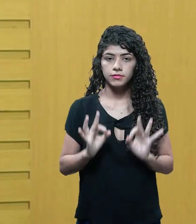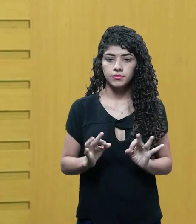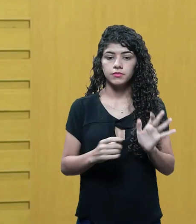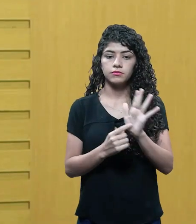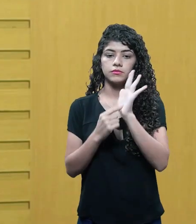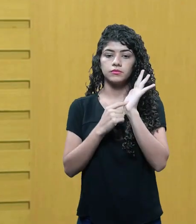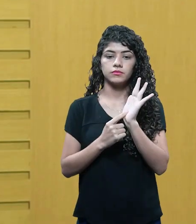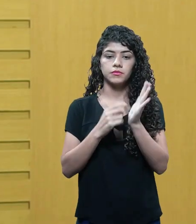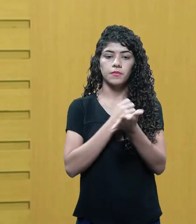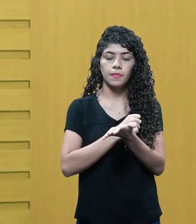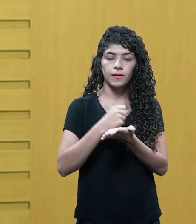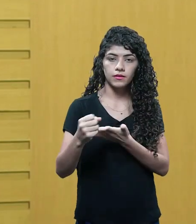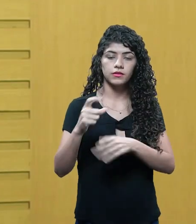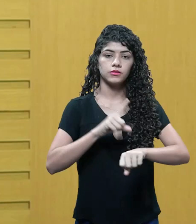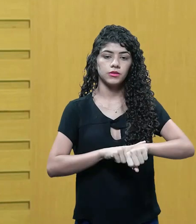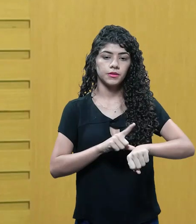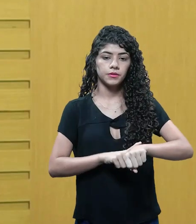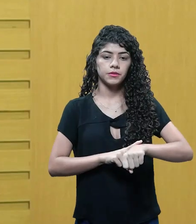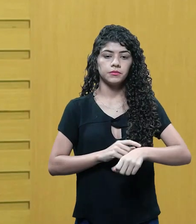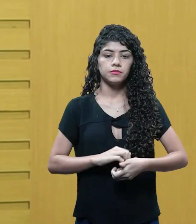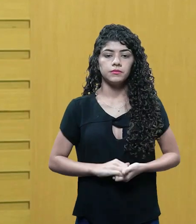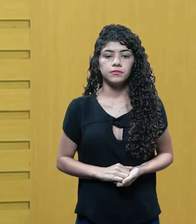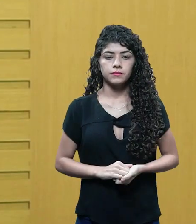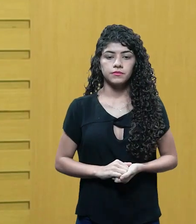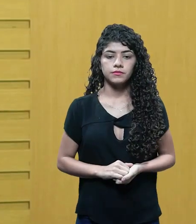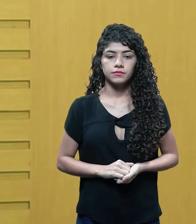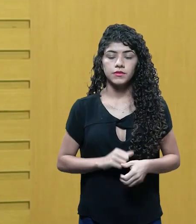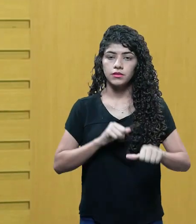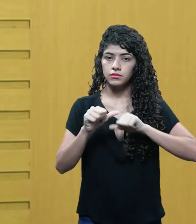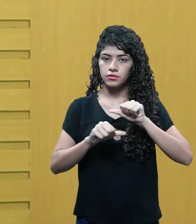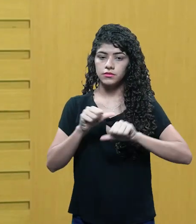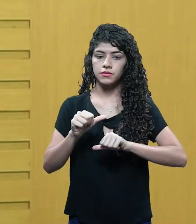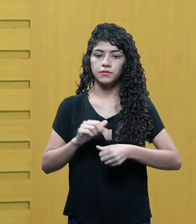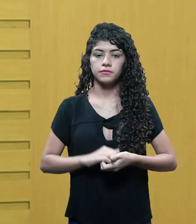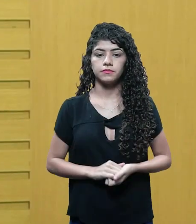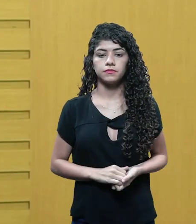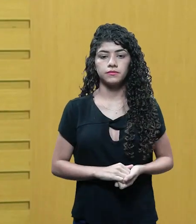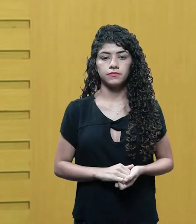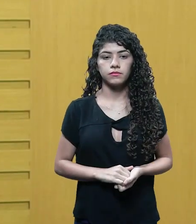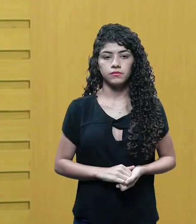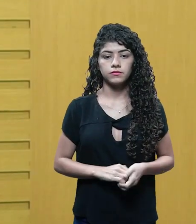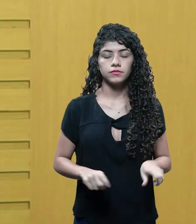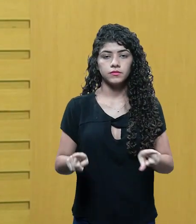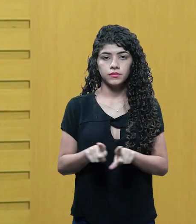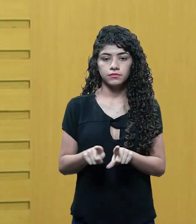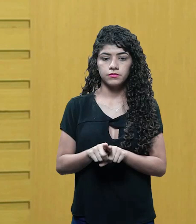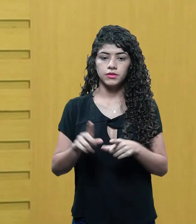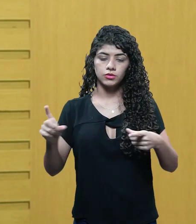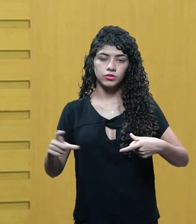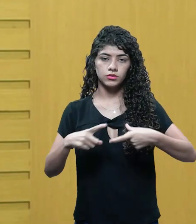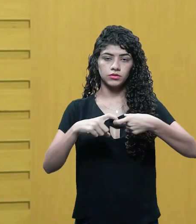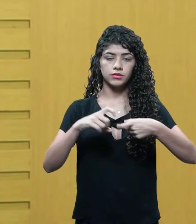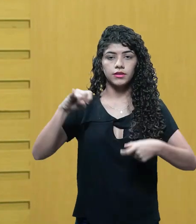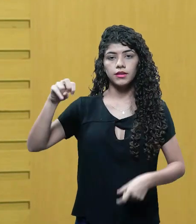Então, são indicações de passagem do tempo. Isso são as cenas de transição. Também chamadas de